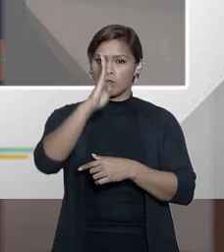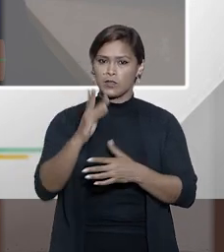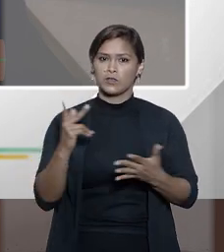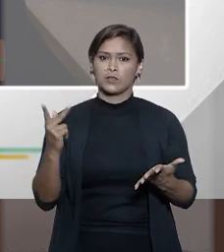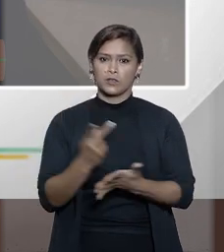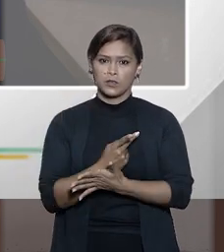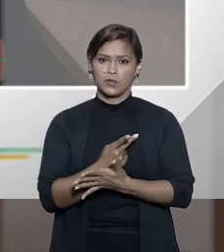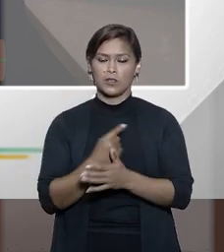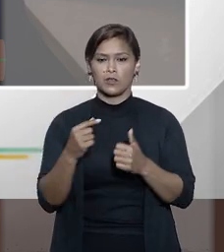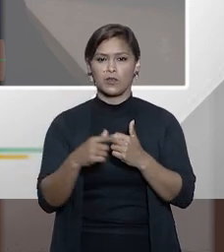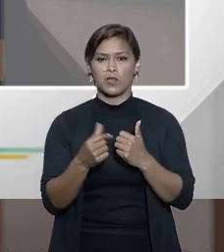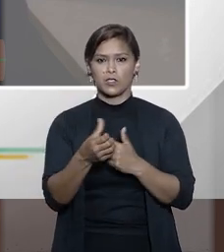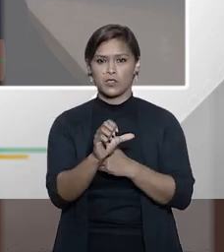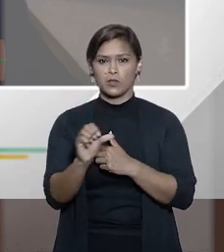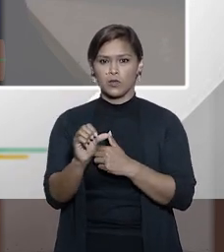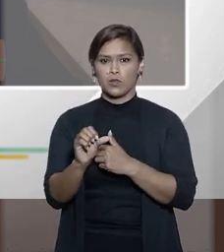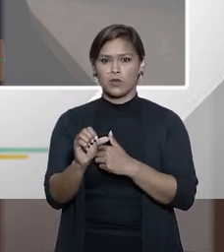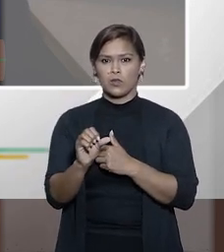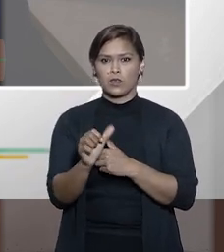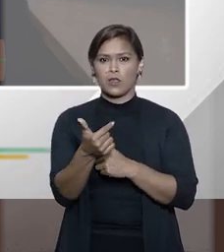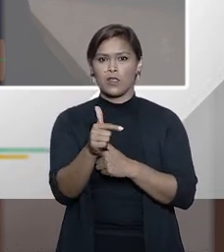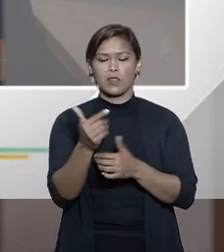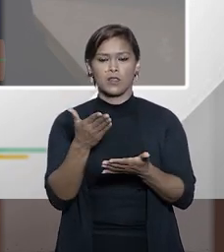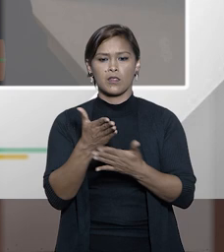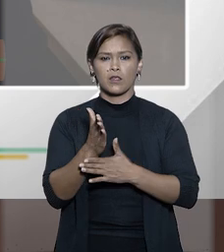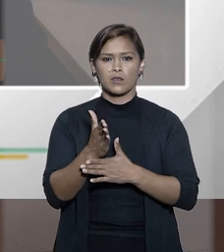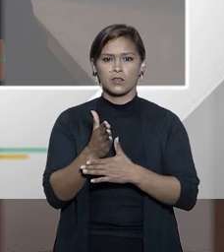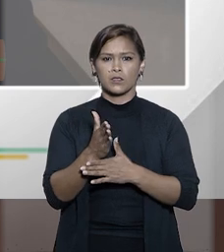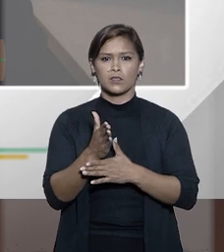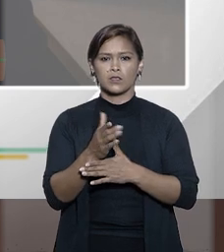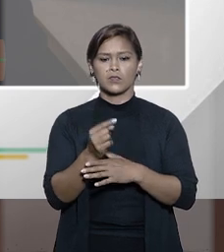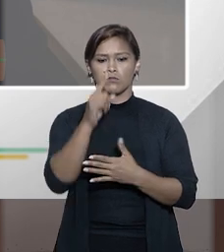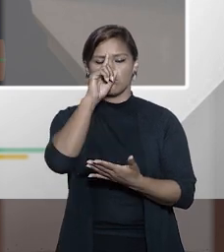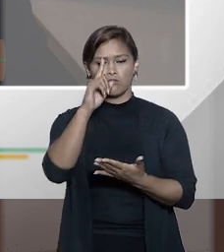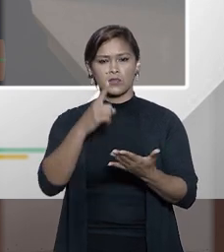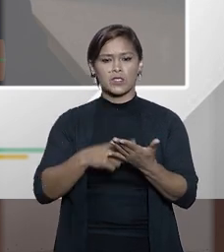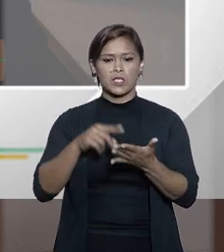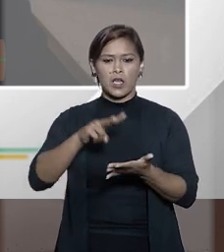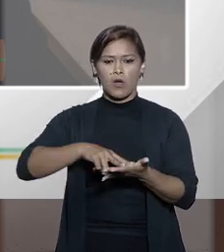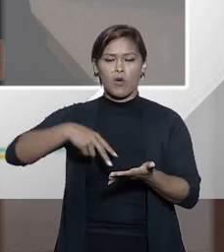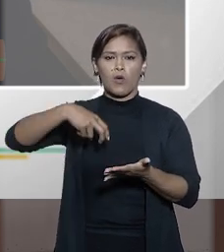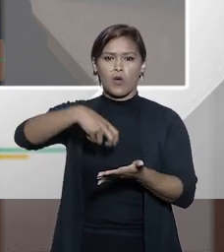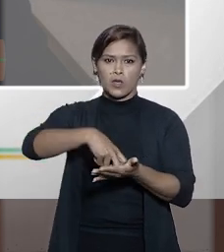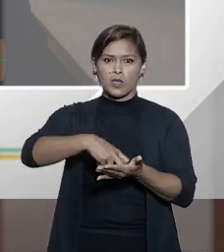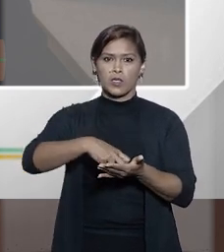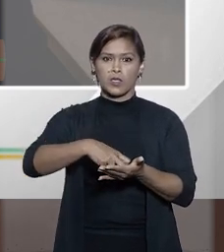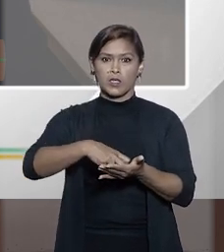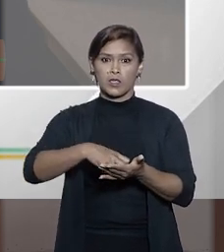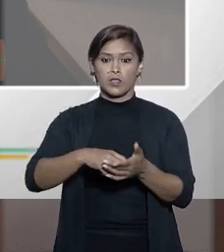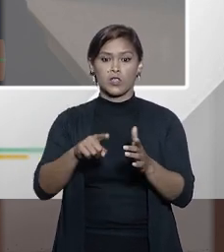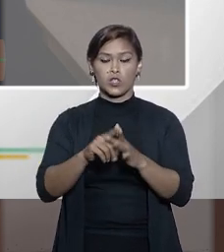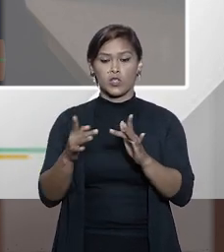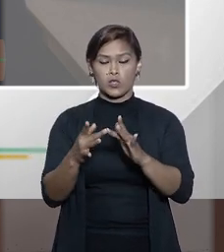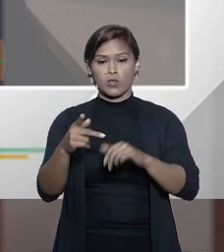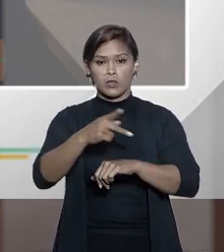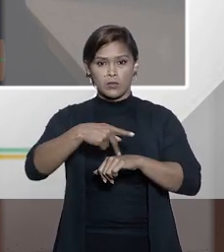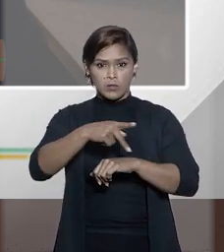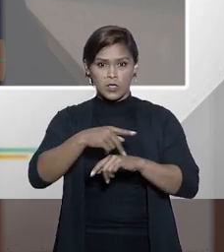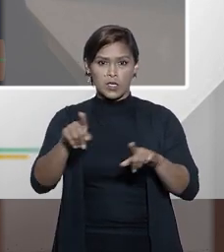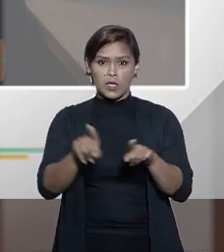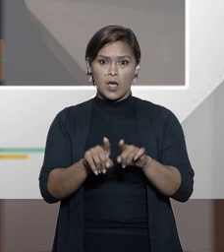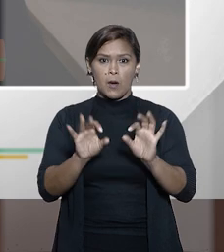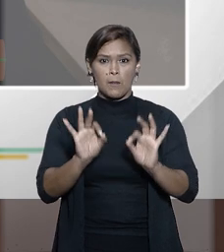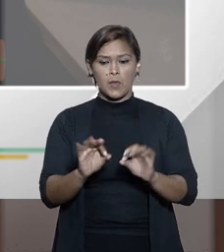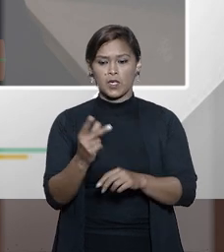no artigo 9 de não se reconhecer uma decisão condenatória penal estrangeira senão